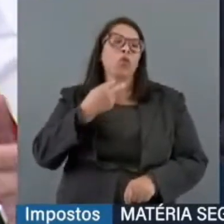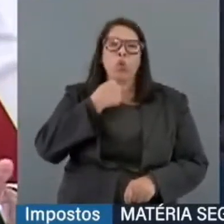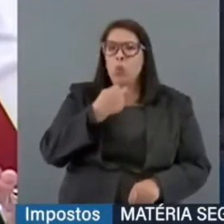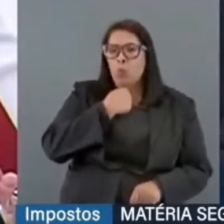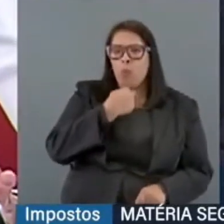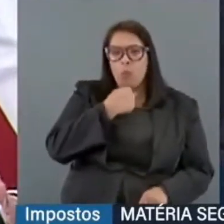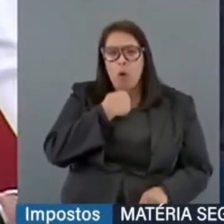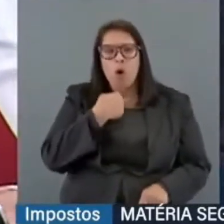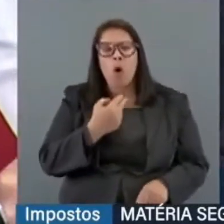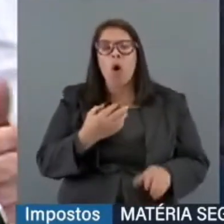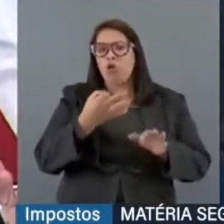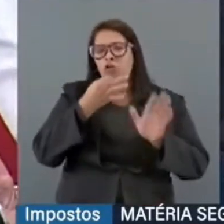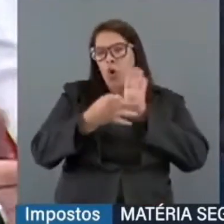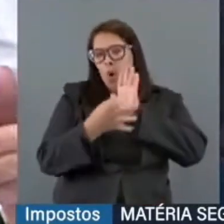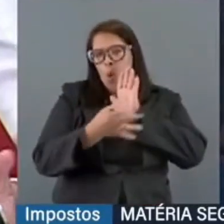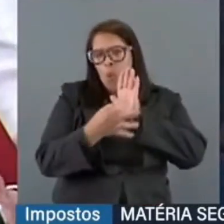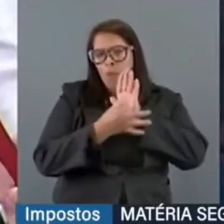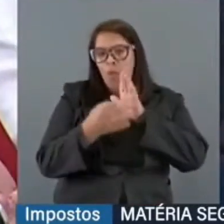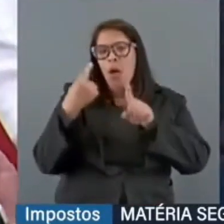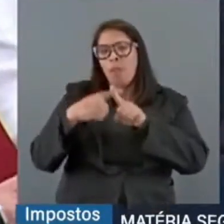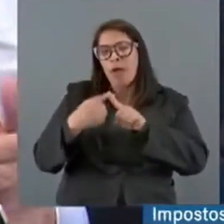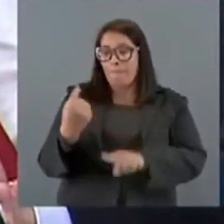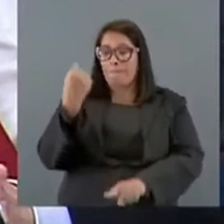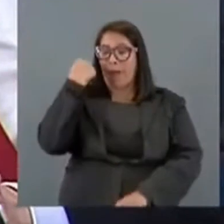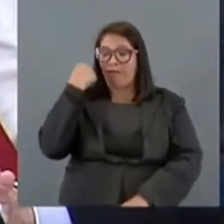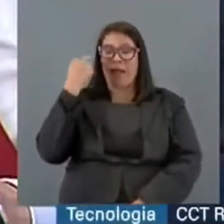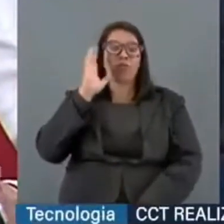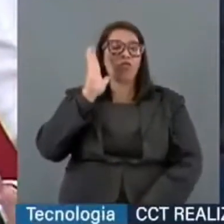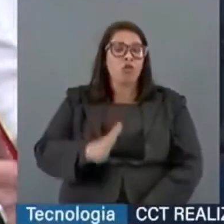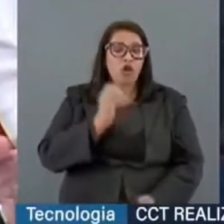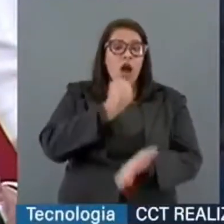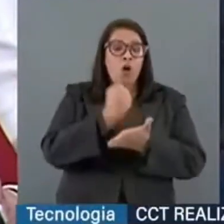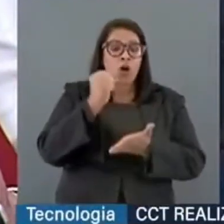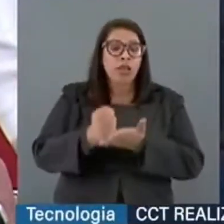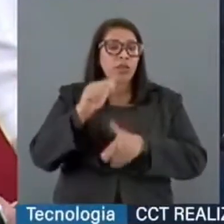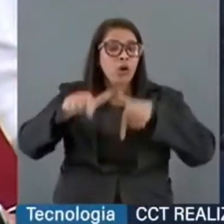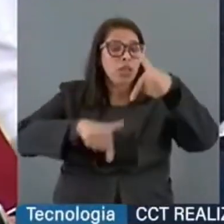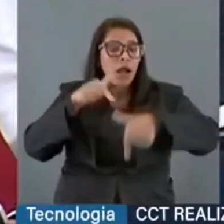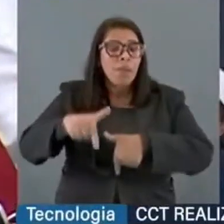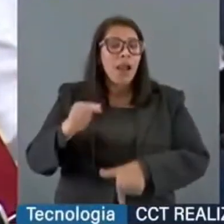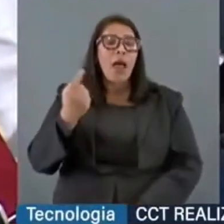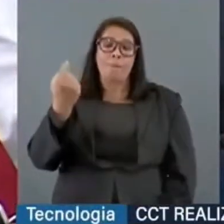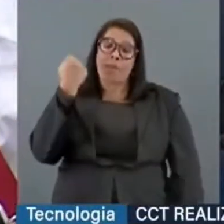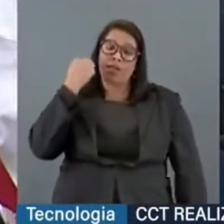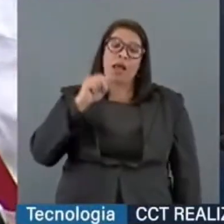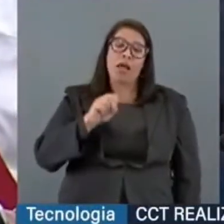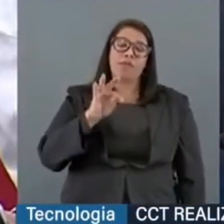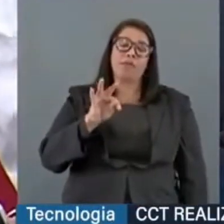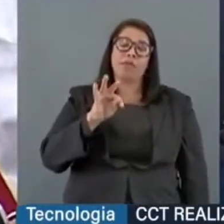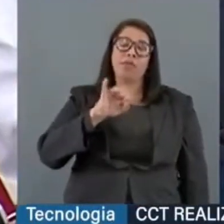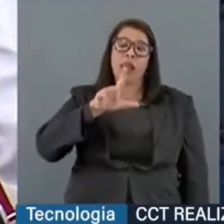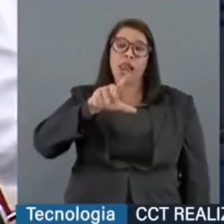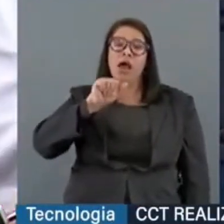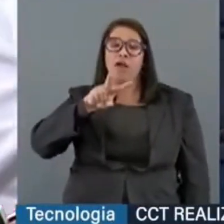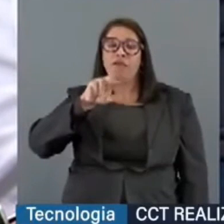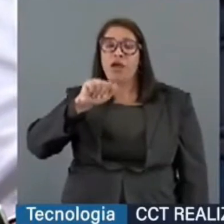suspeito de atuação, tendo em vista a sua contratação, se é esse realmente o caso, para a revisão de acordo de